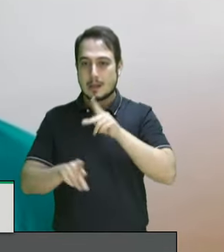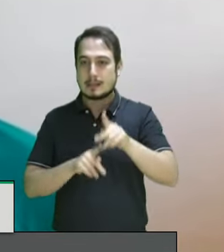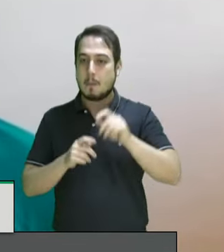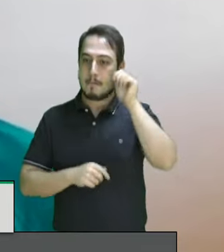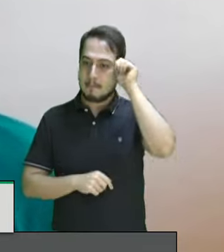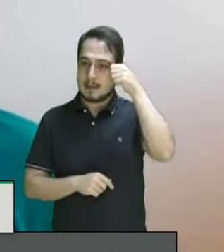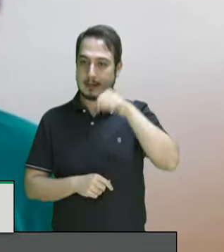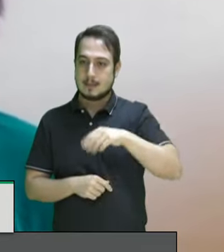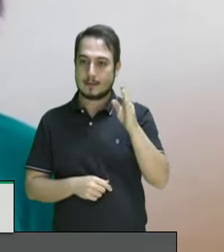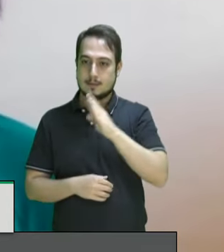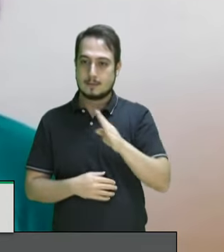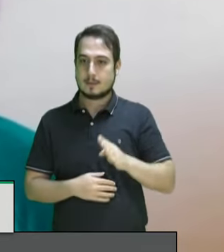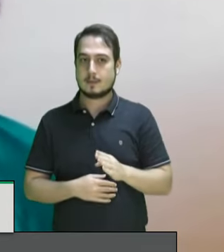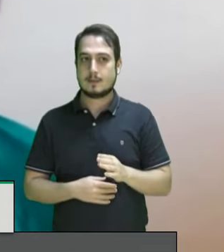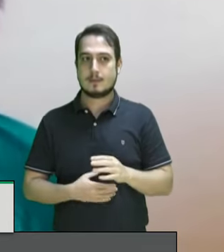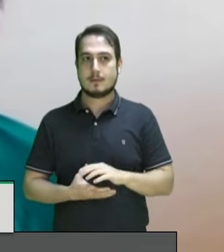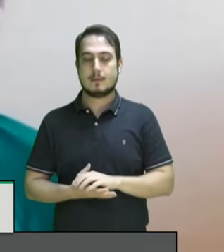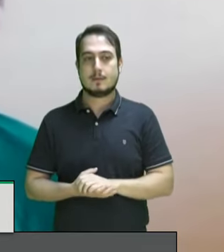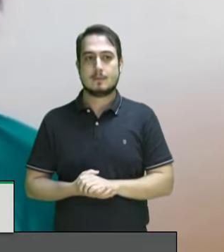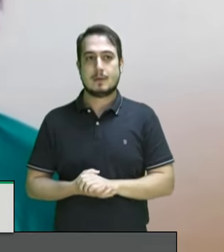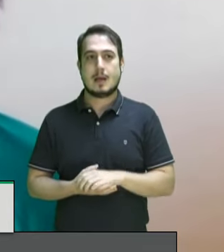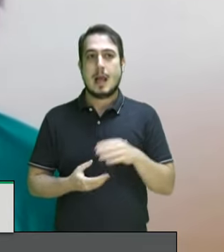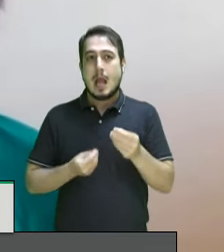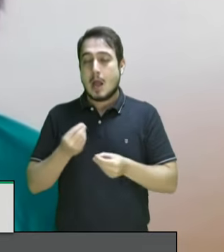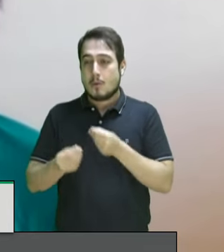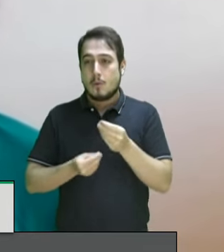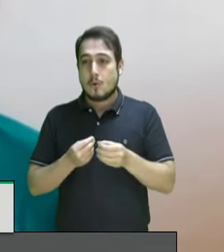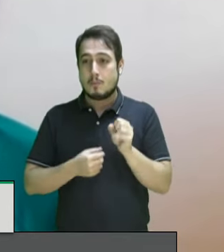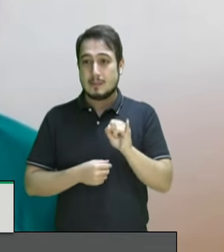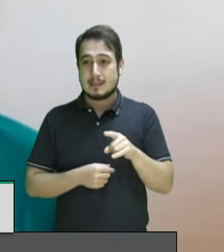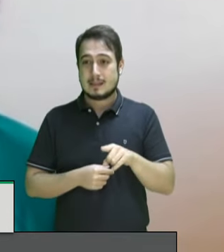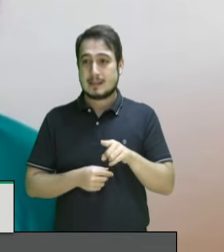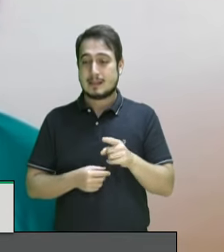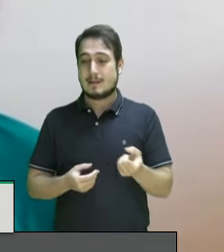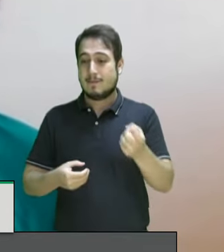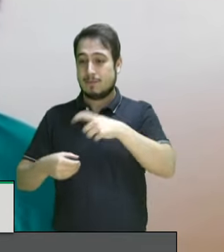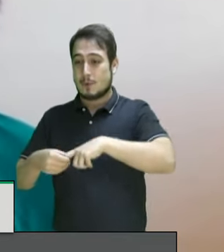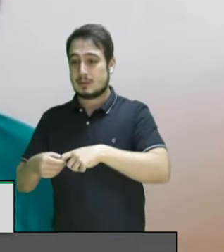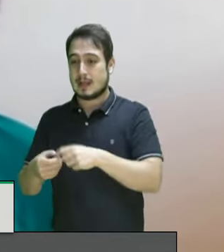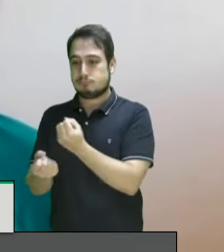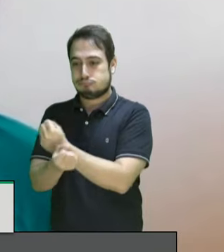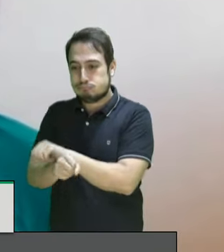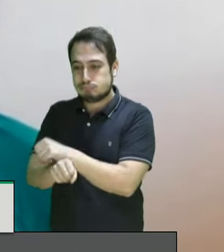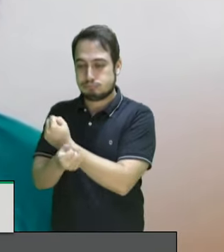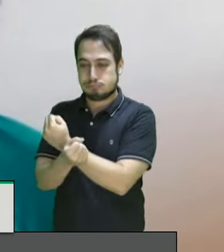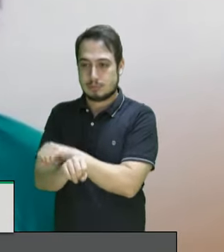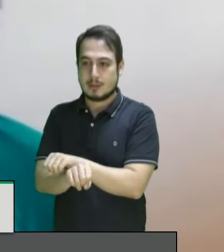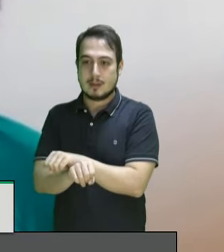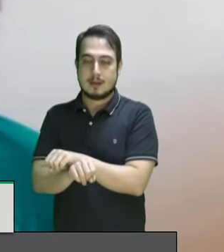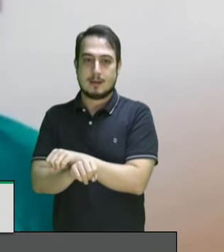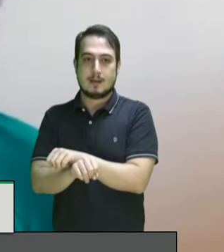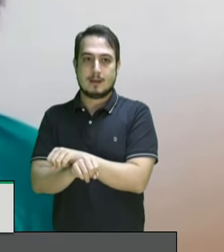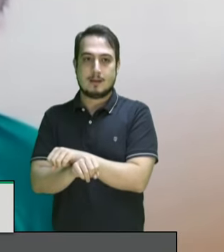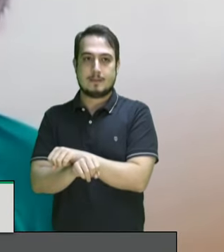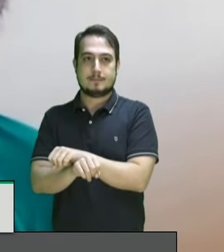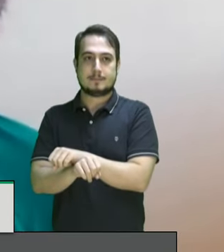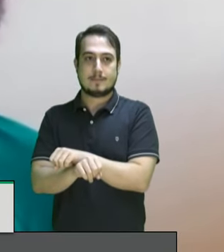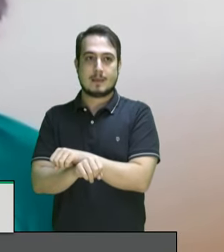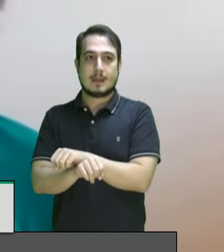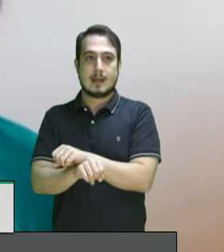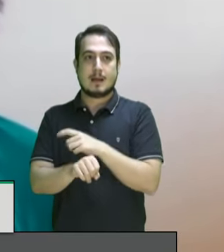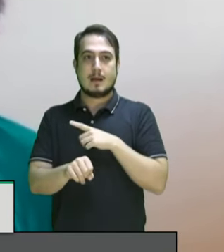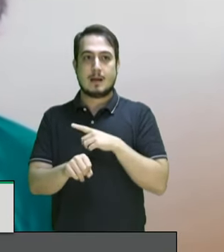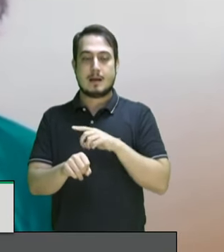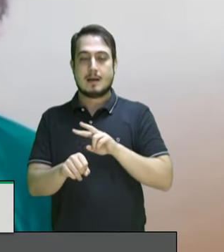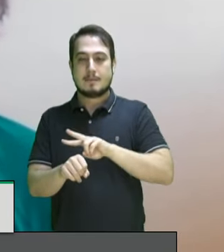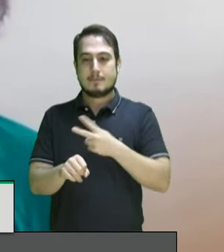país, a população preta. É como se eles quisessem de volta as senzalas. Se não podem fazê-lo literalmente, buscam fazê